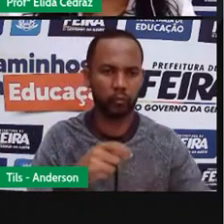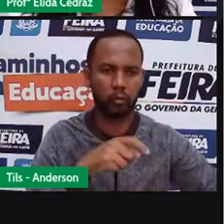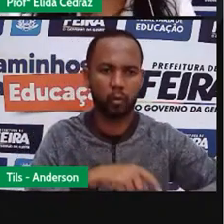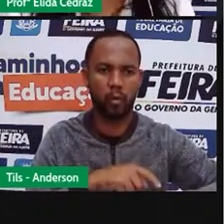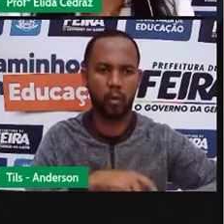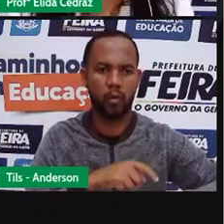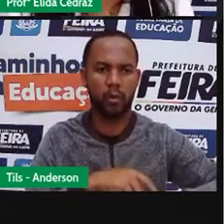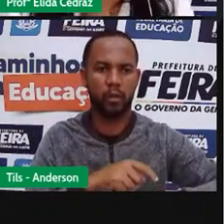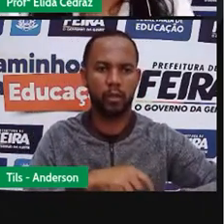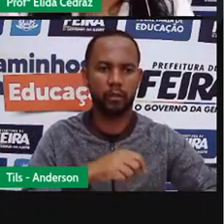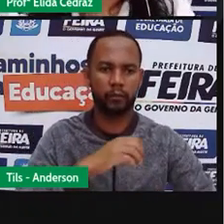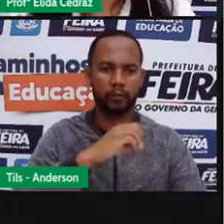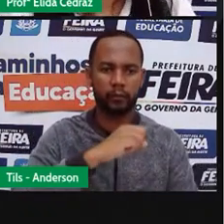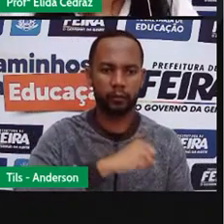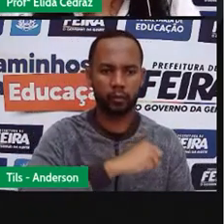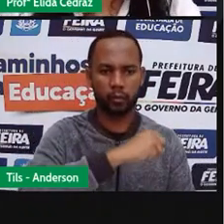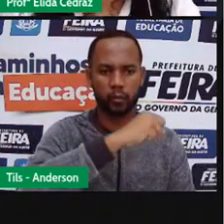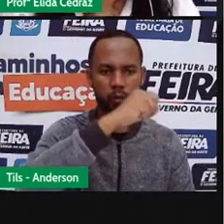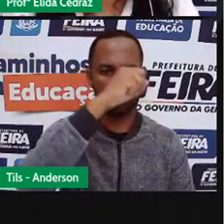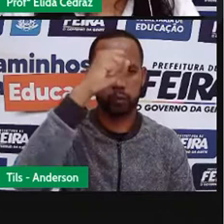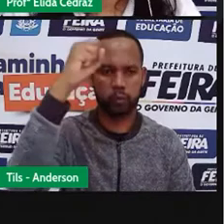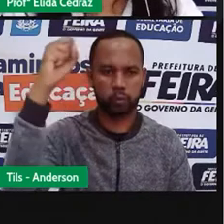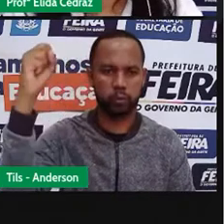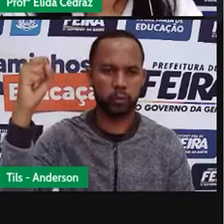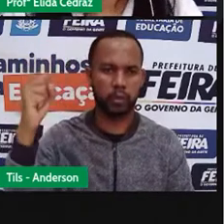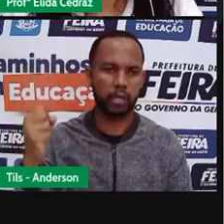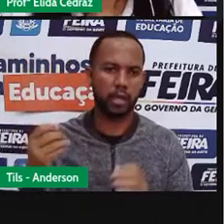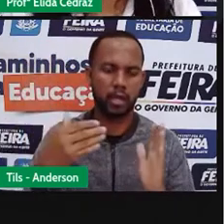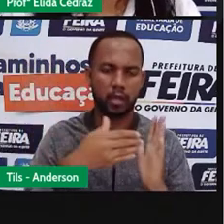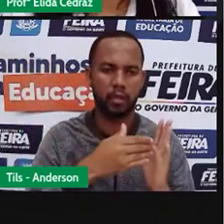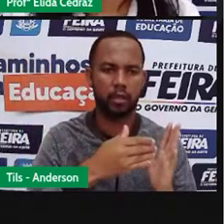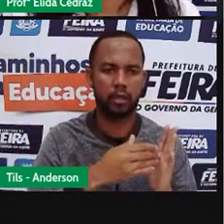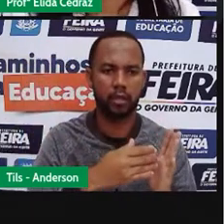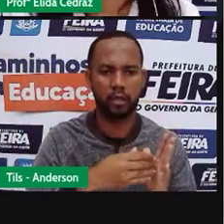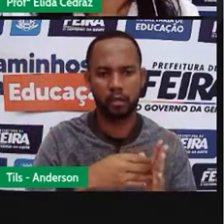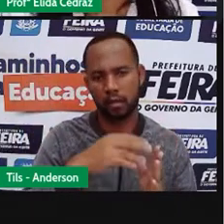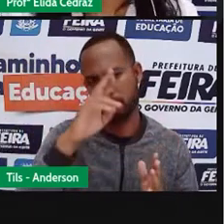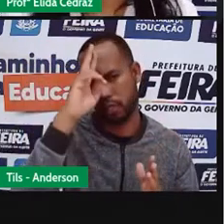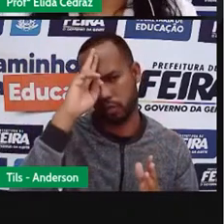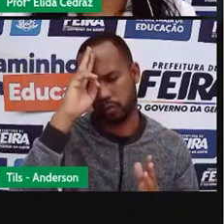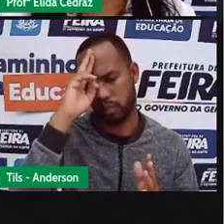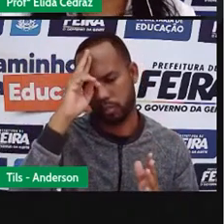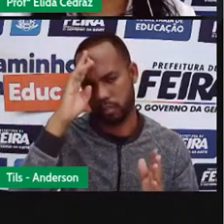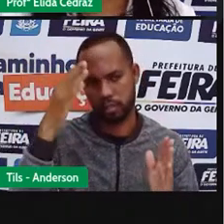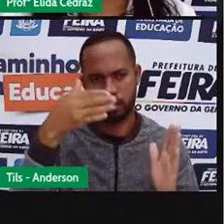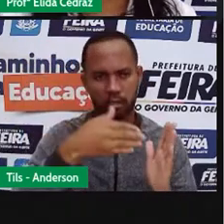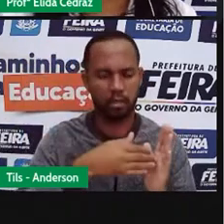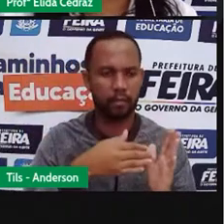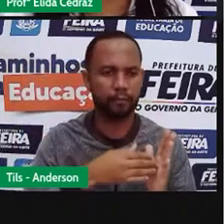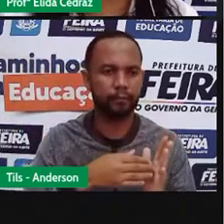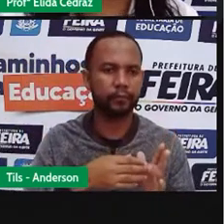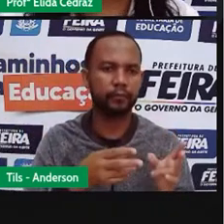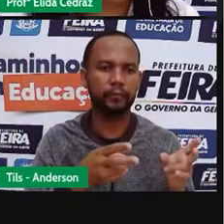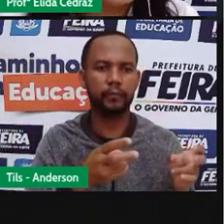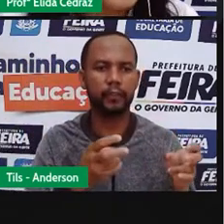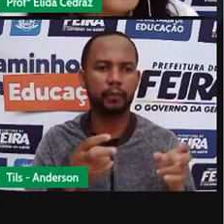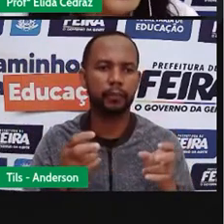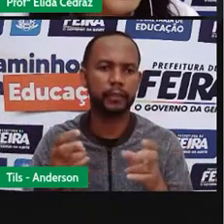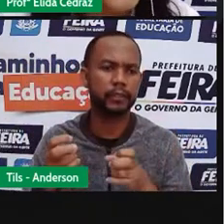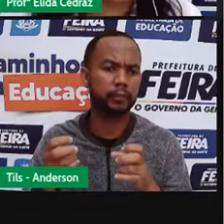o sol nascia, até meio-dia, depois, até o pôr do sol. E eles observavam